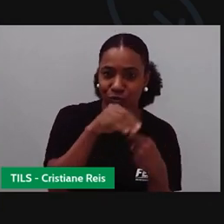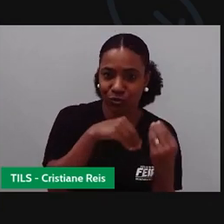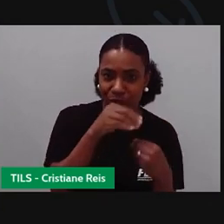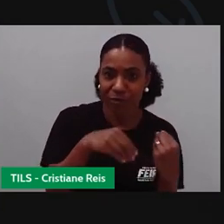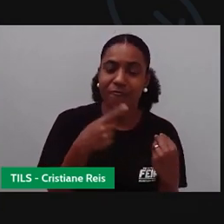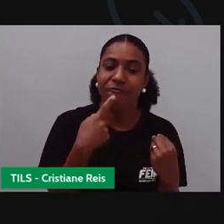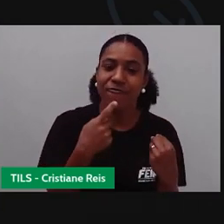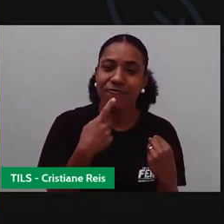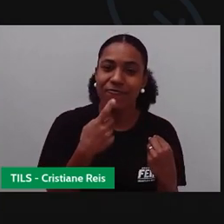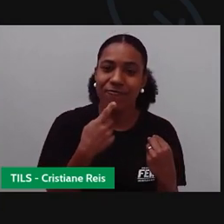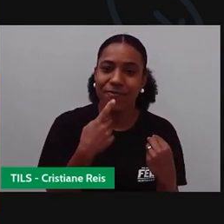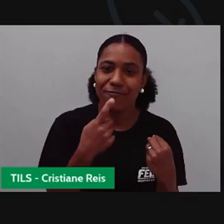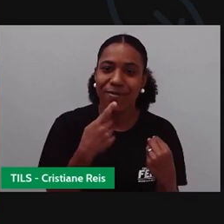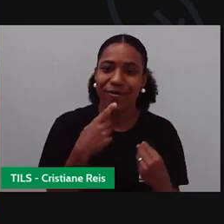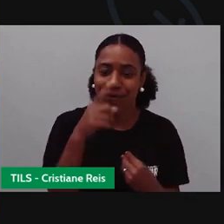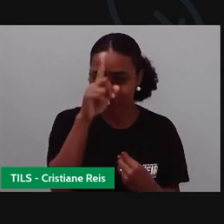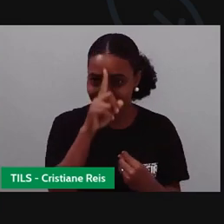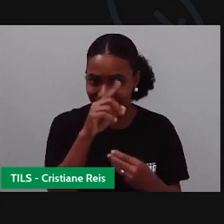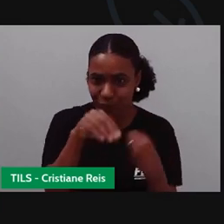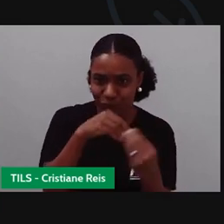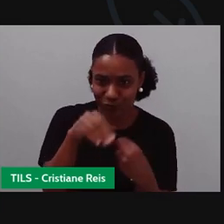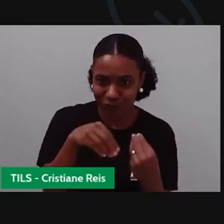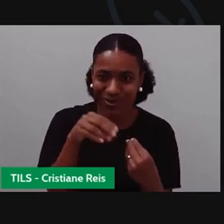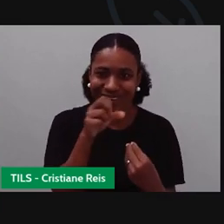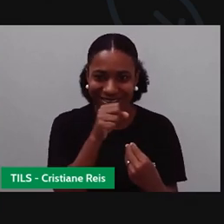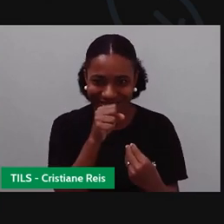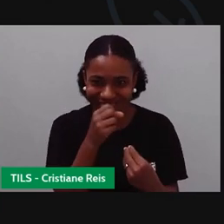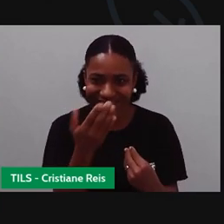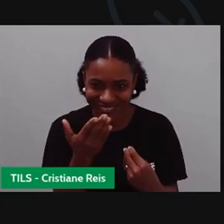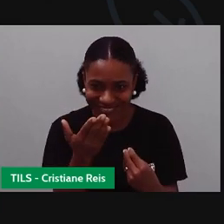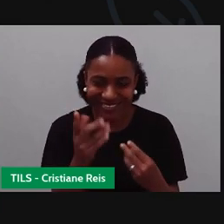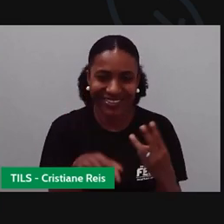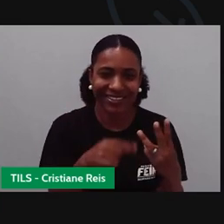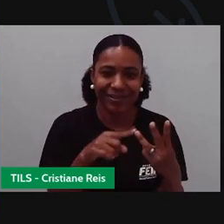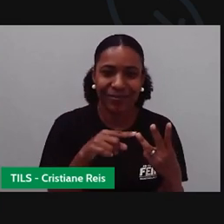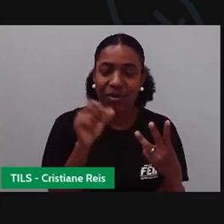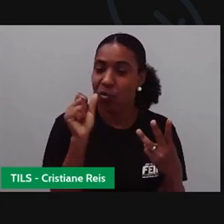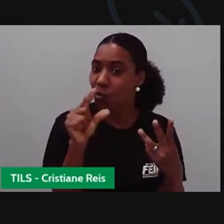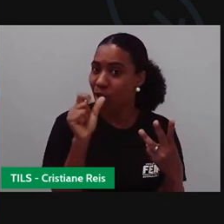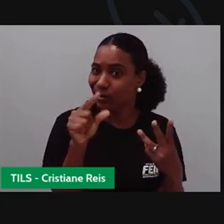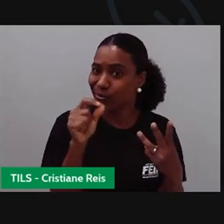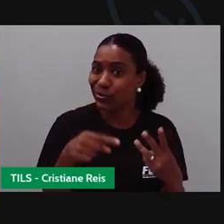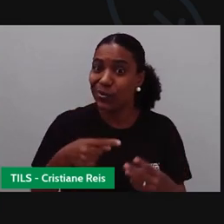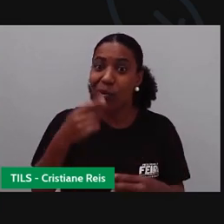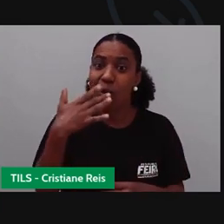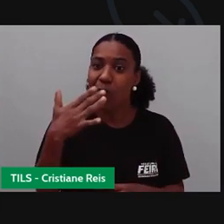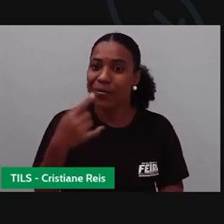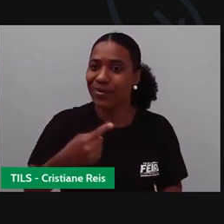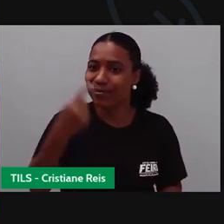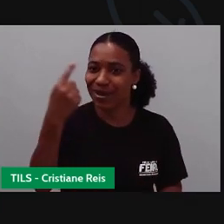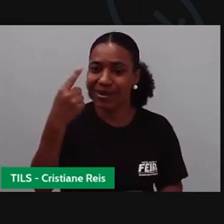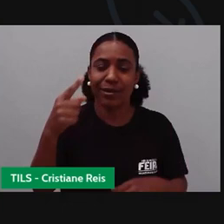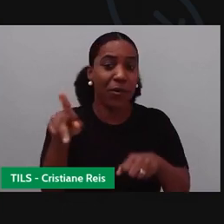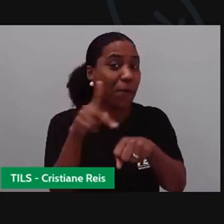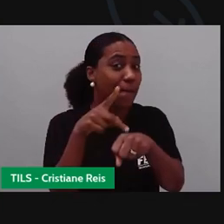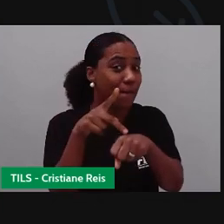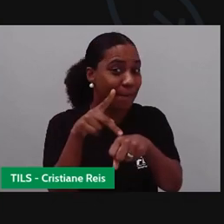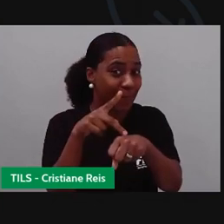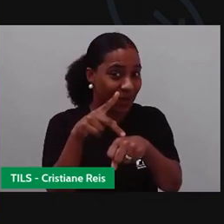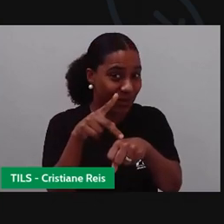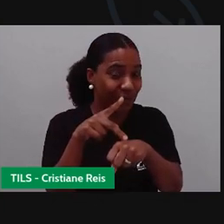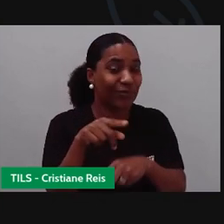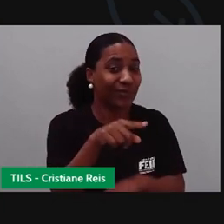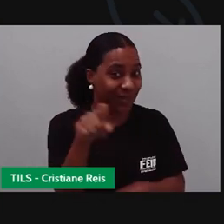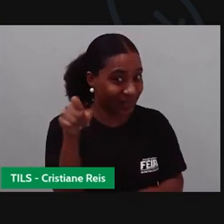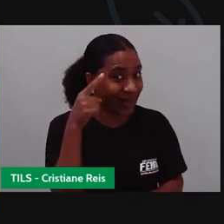com o amarelo e fiz uma outra cor. Eu utilizei o azul aqui, que é uma cor primária. Utilizei o preto e deixei um desafio aqui pra